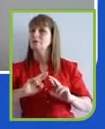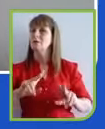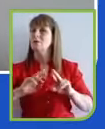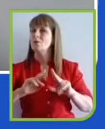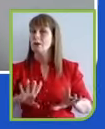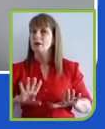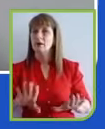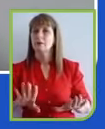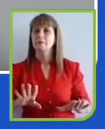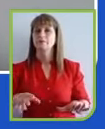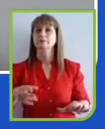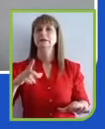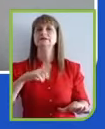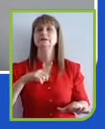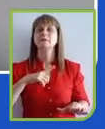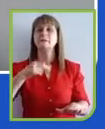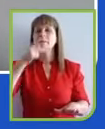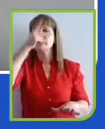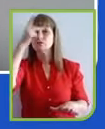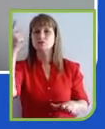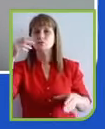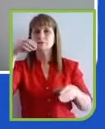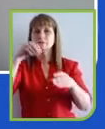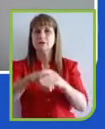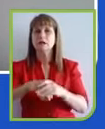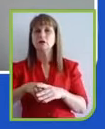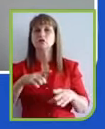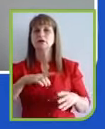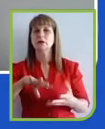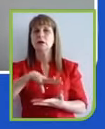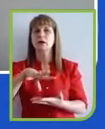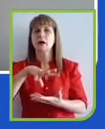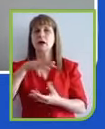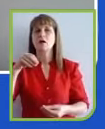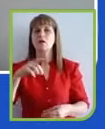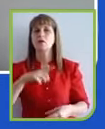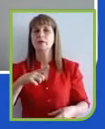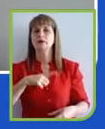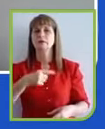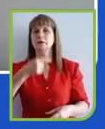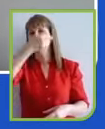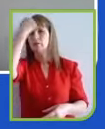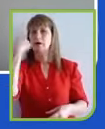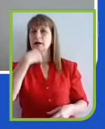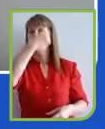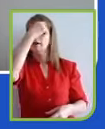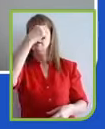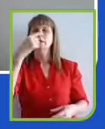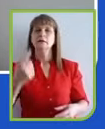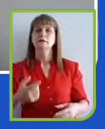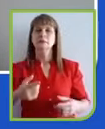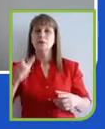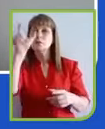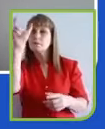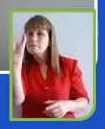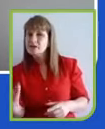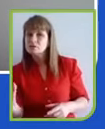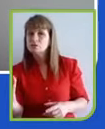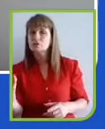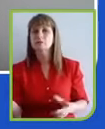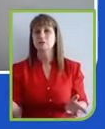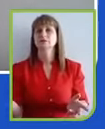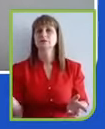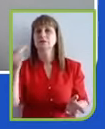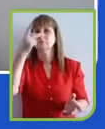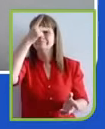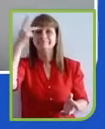cara, se a gente não cuidar das pessoas, a gente não vai ter um ecossistema todo saudável e uma empresa sustentável no longo prazo. E